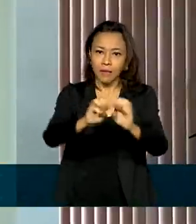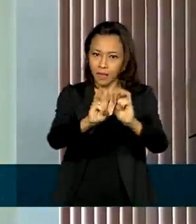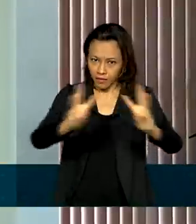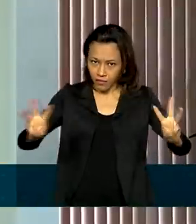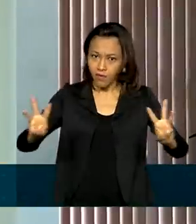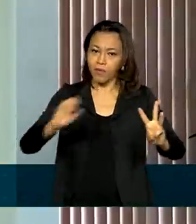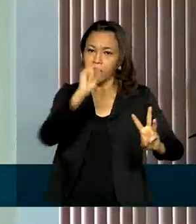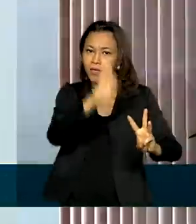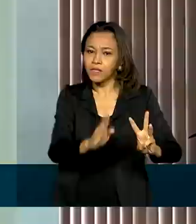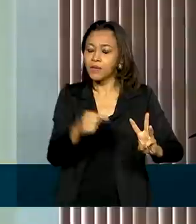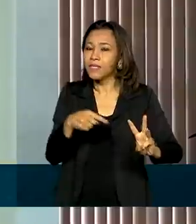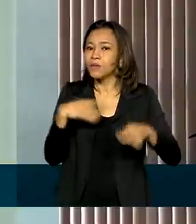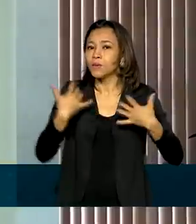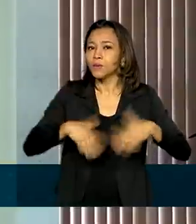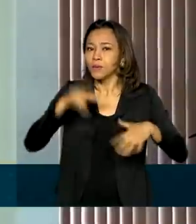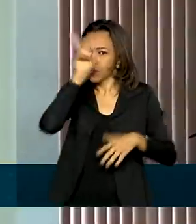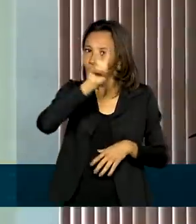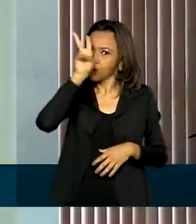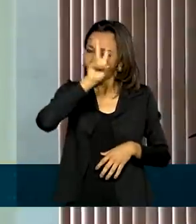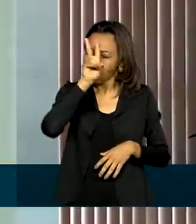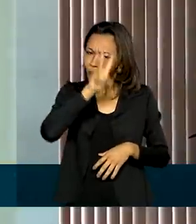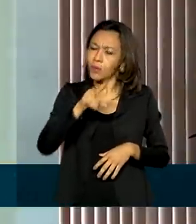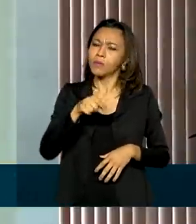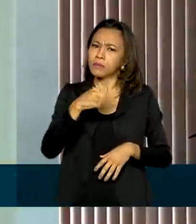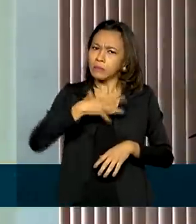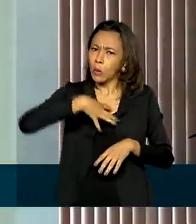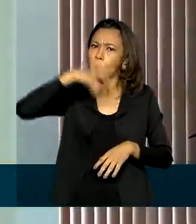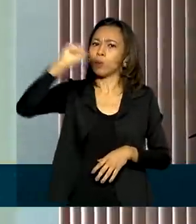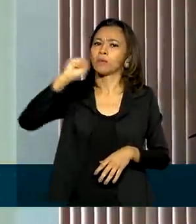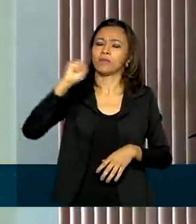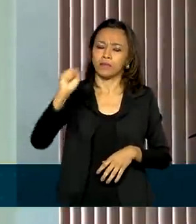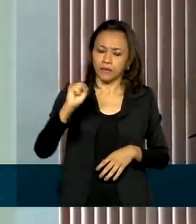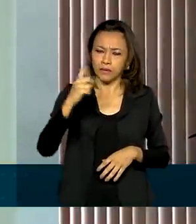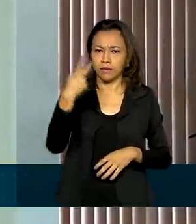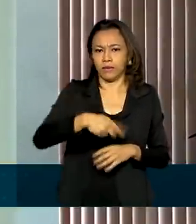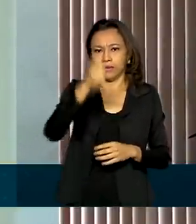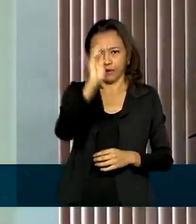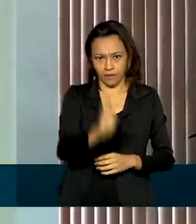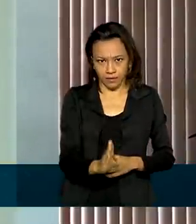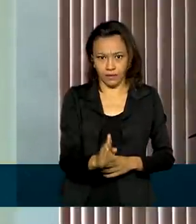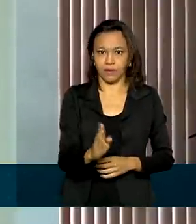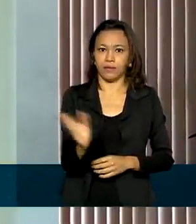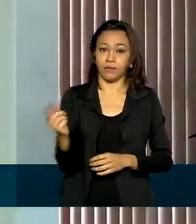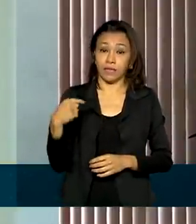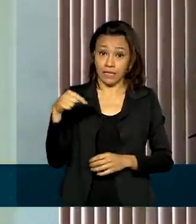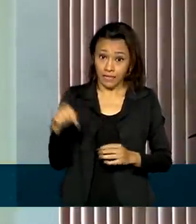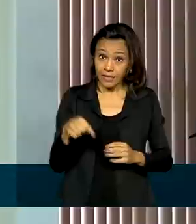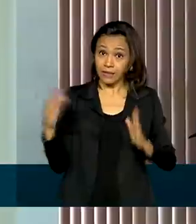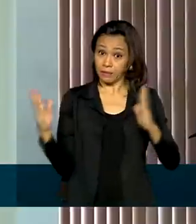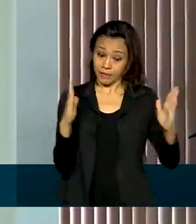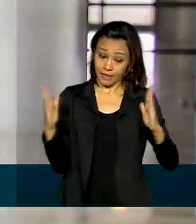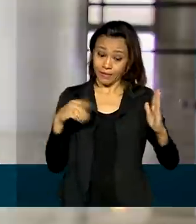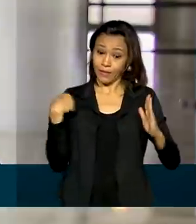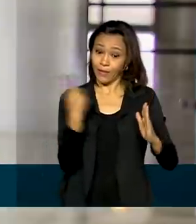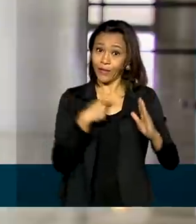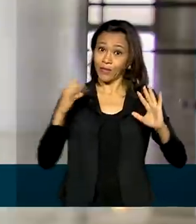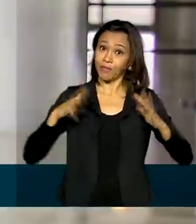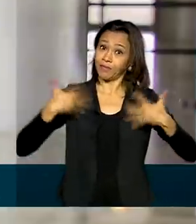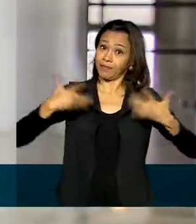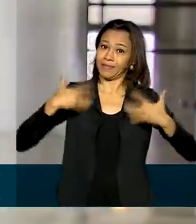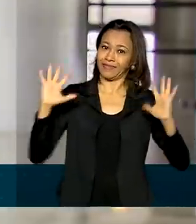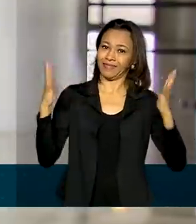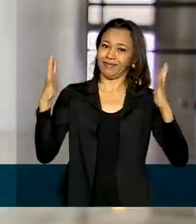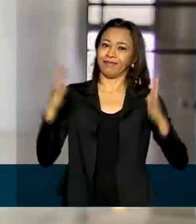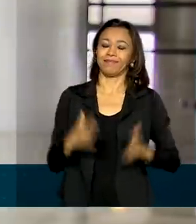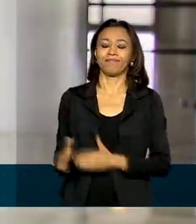realmente um passo histórico e uma grande conquista que nós temos neste momento e que estamos celebrando. Desde